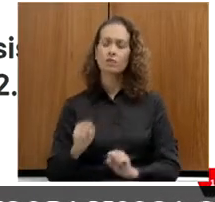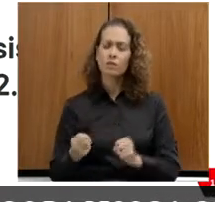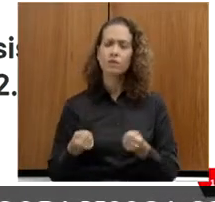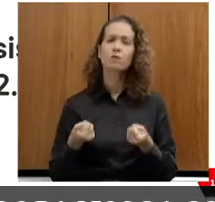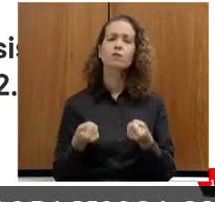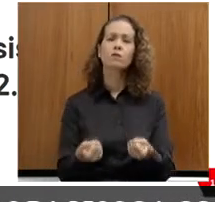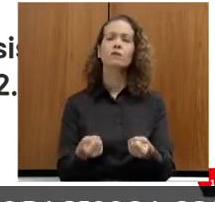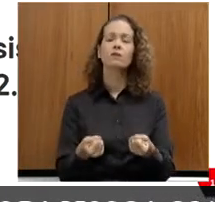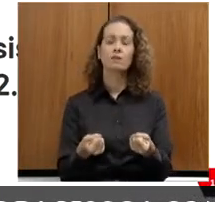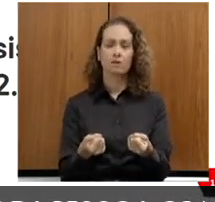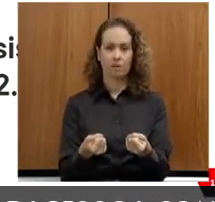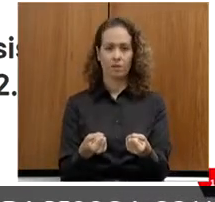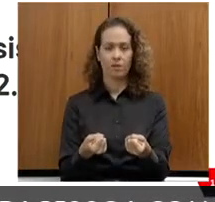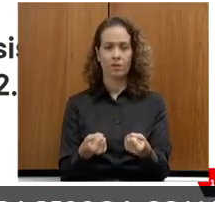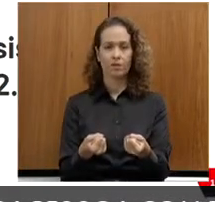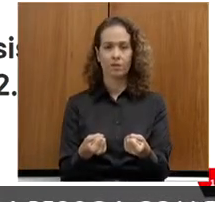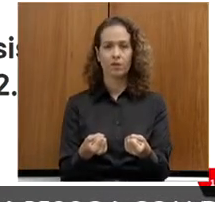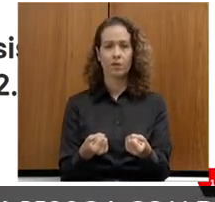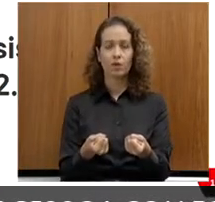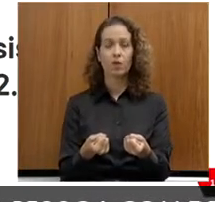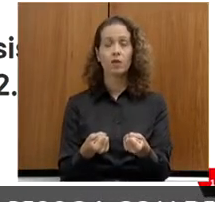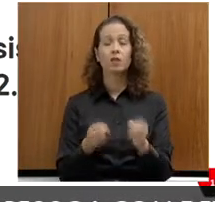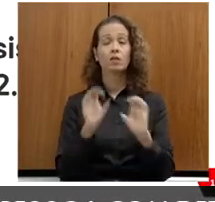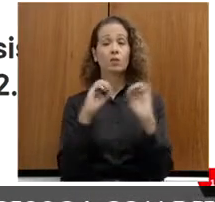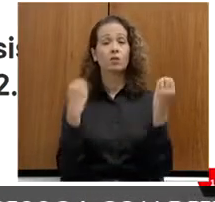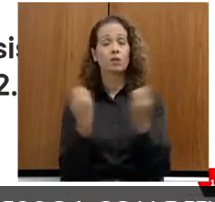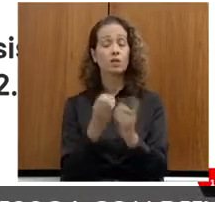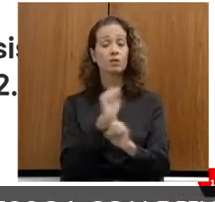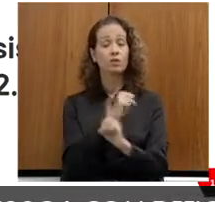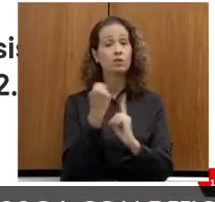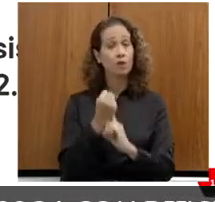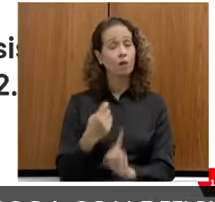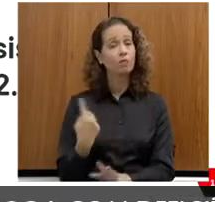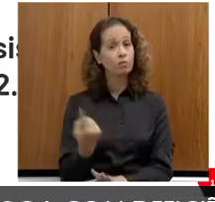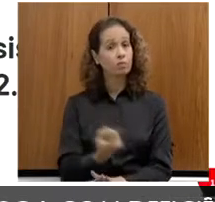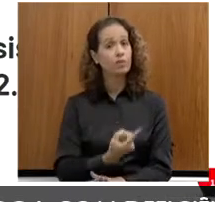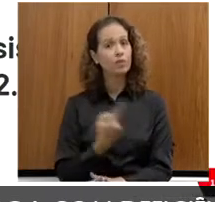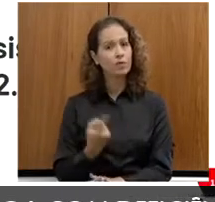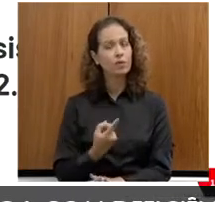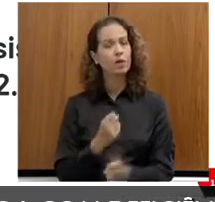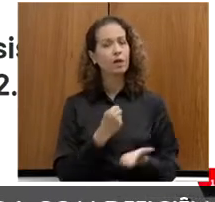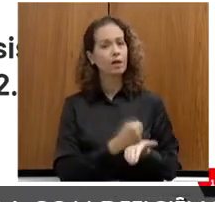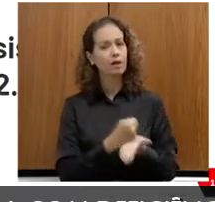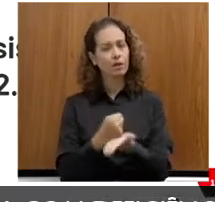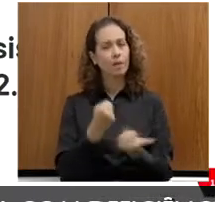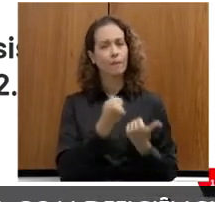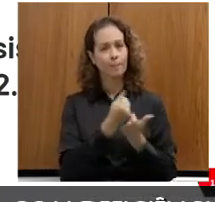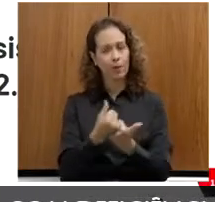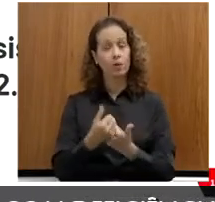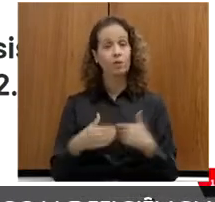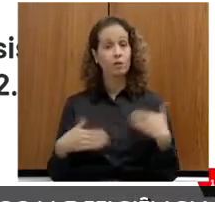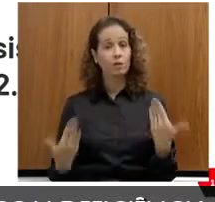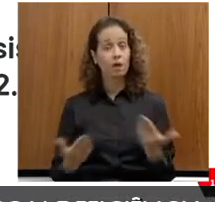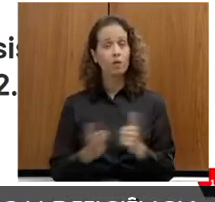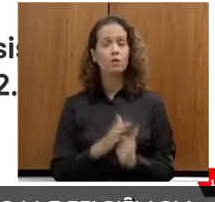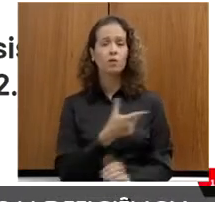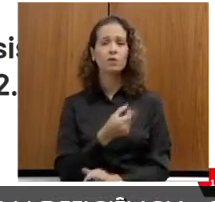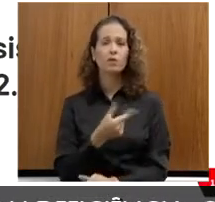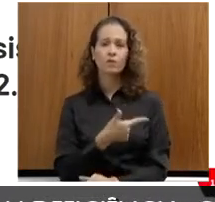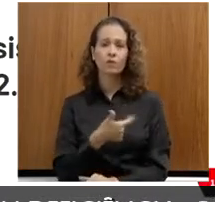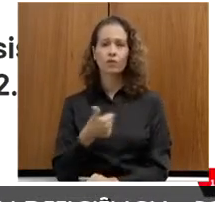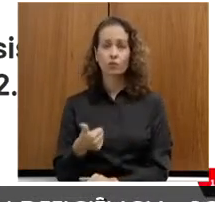organizações sociais que nos atendem. Então, eu gostaria que de 2021